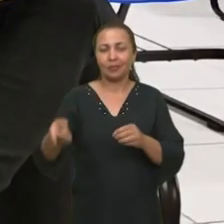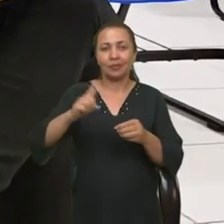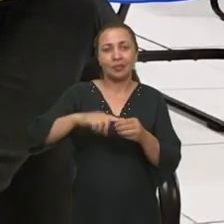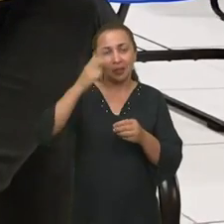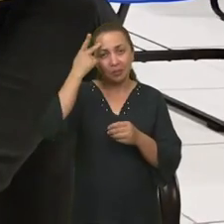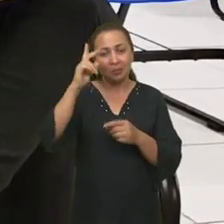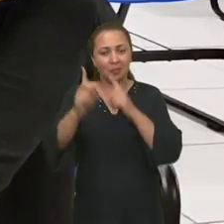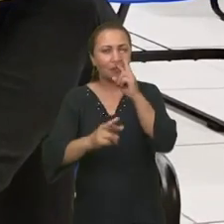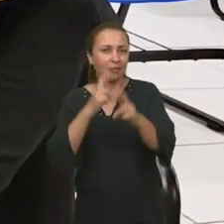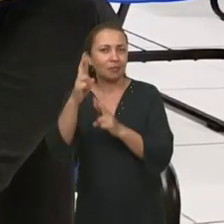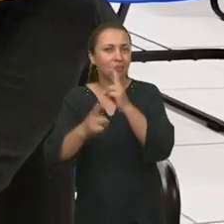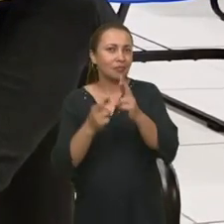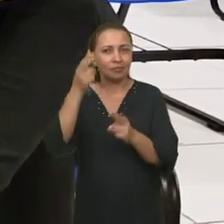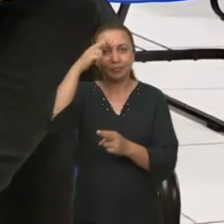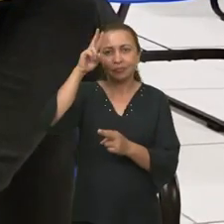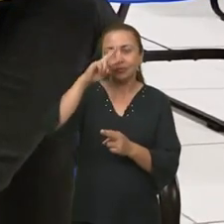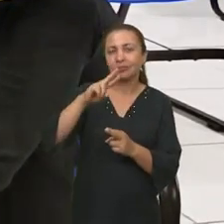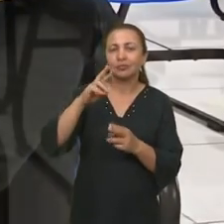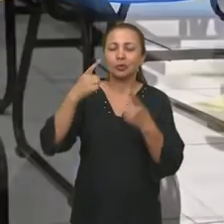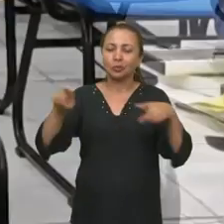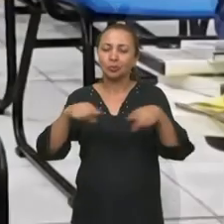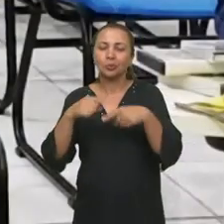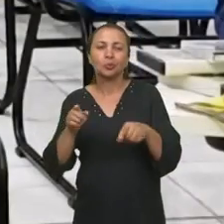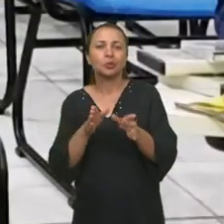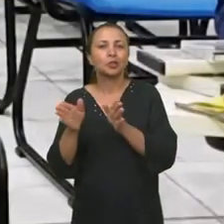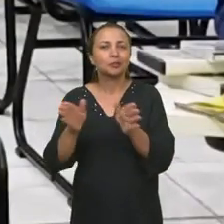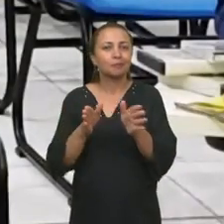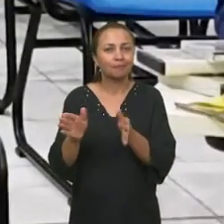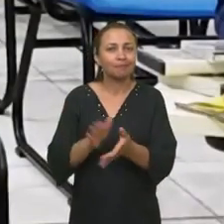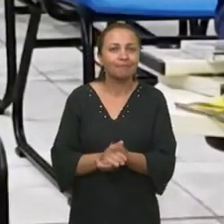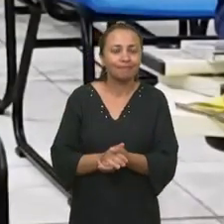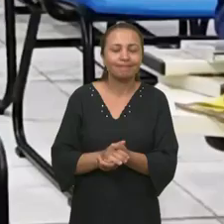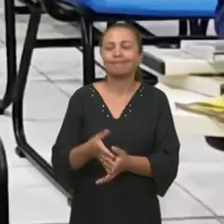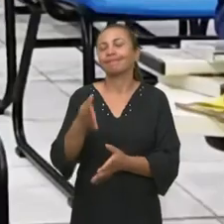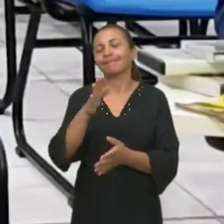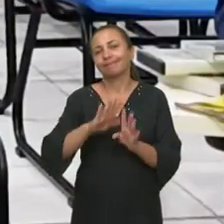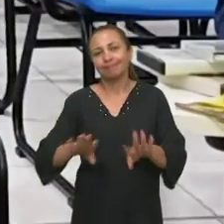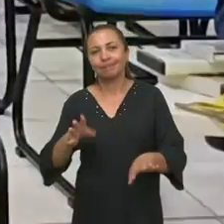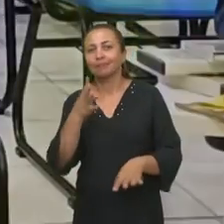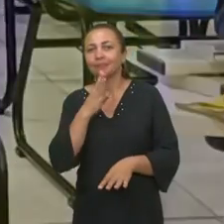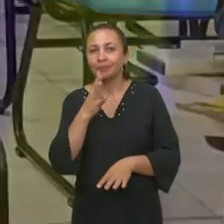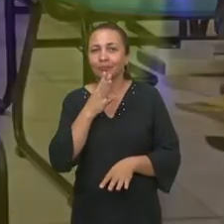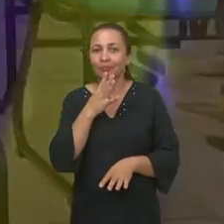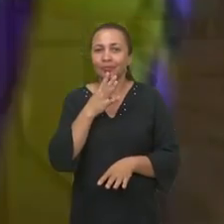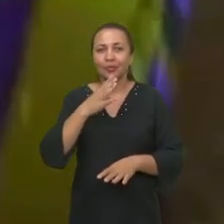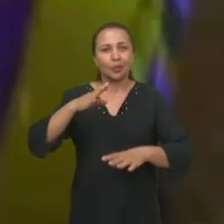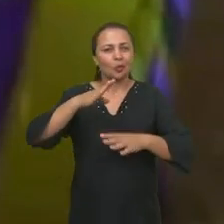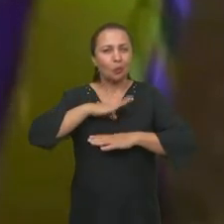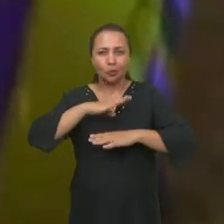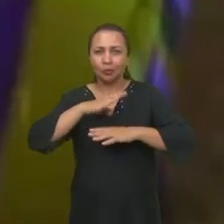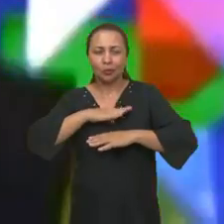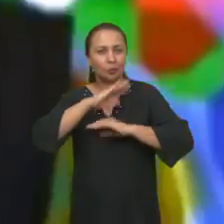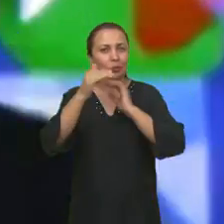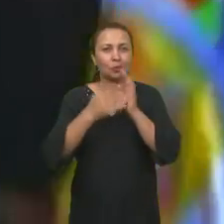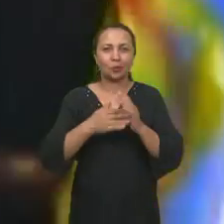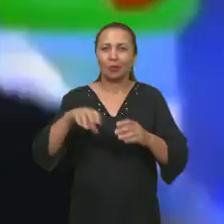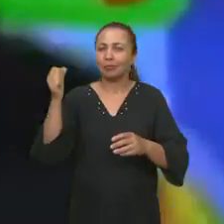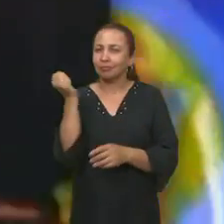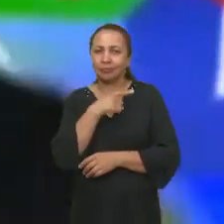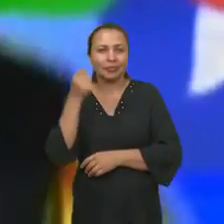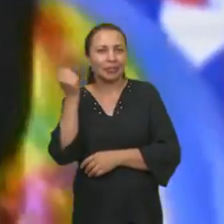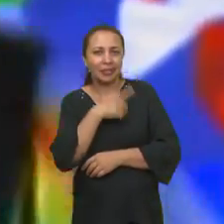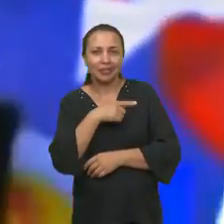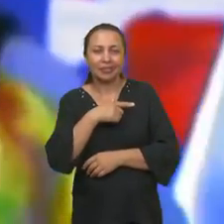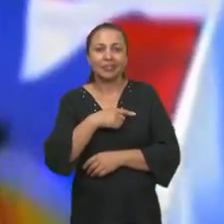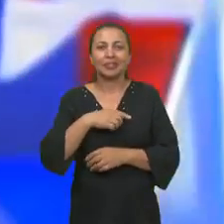trazer para essa relação entre história e música. E foi justamente aí que a gente conheceu aquele jeito todo engraçado